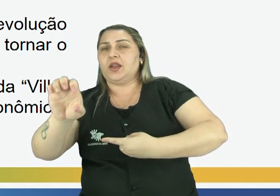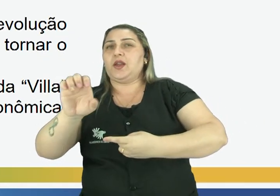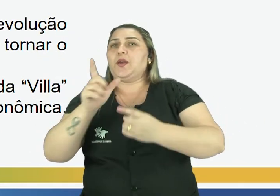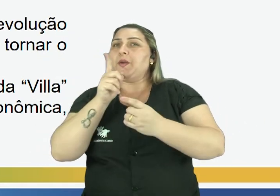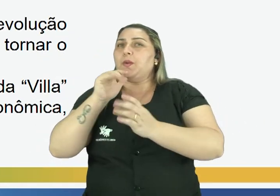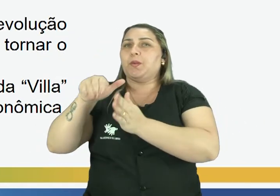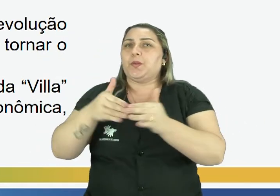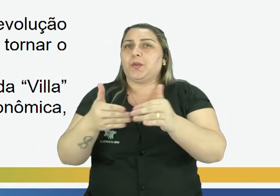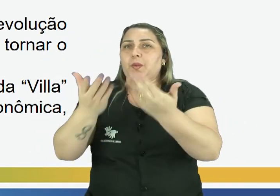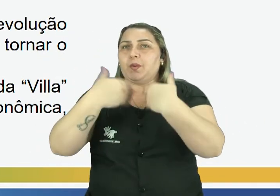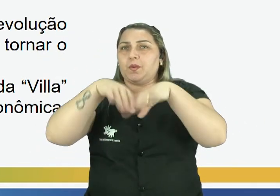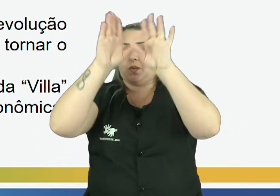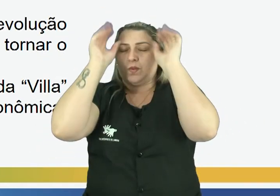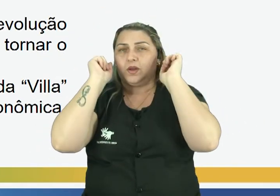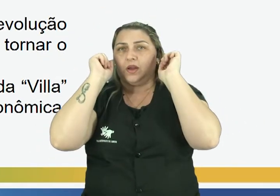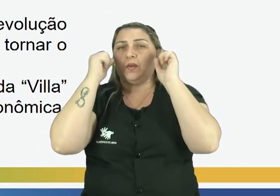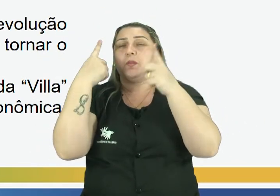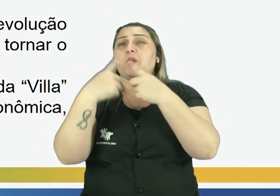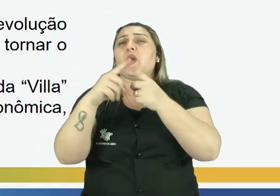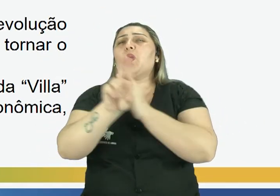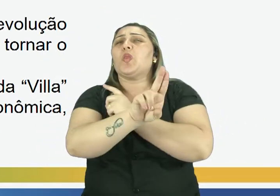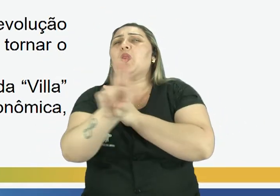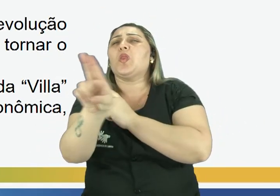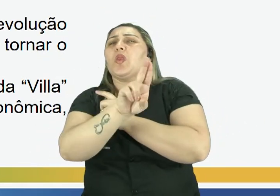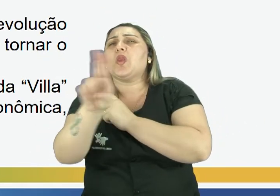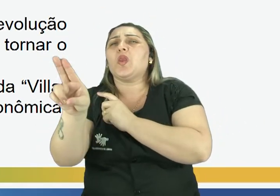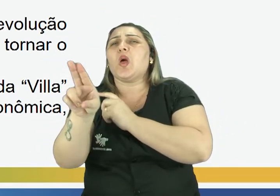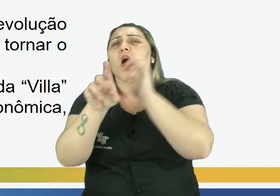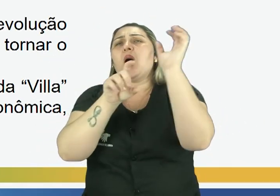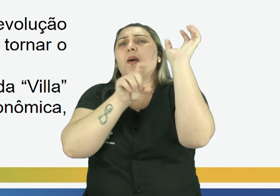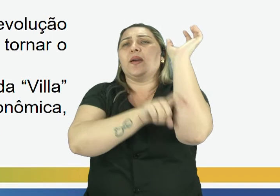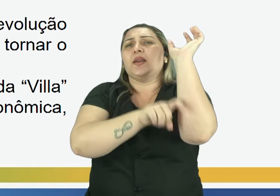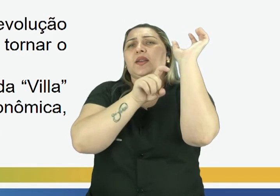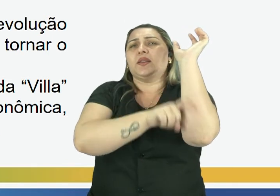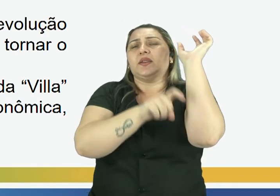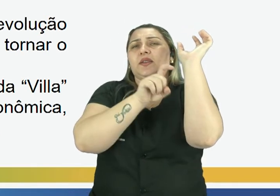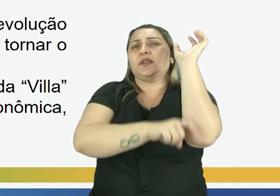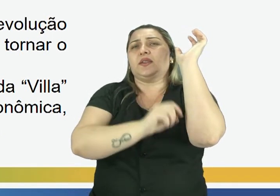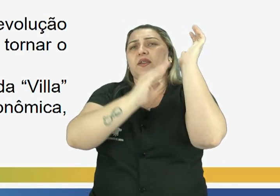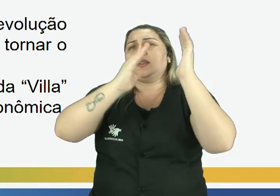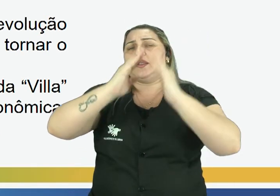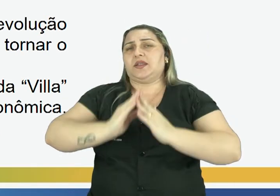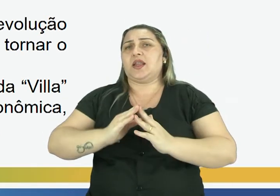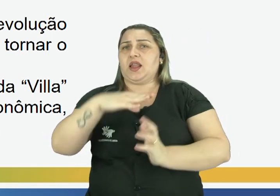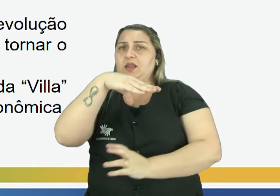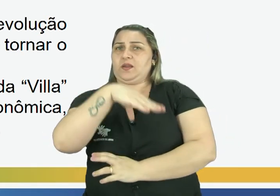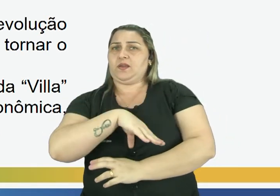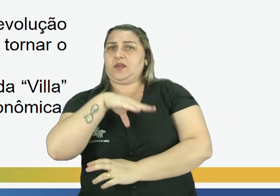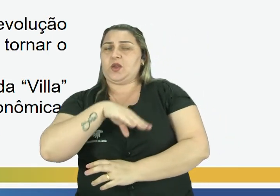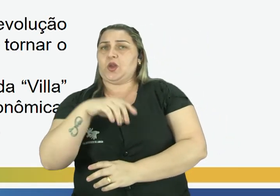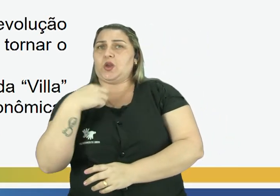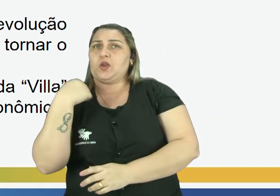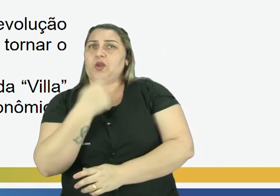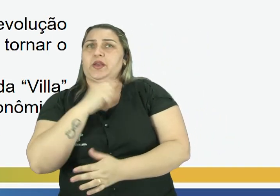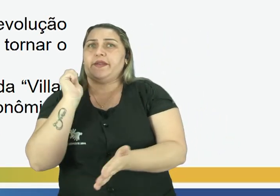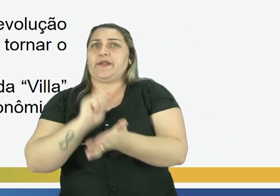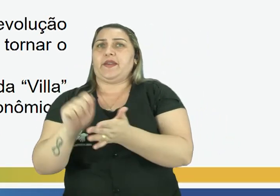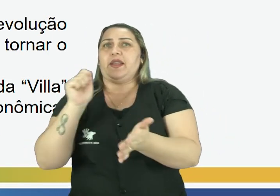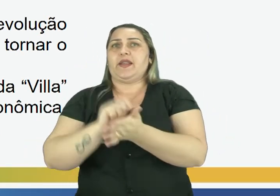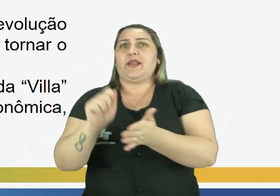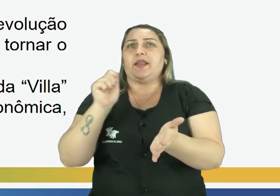entre aspas? Porque é o nome do Seringal. E vocês sabem que na língua portuguesa nós escrevemos